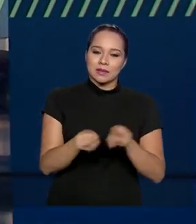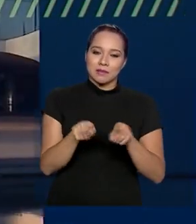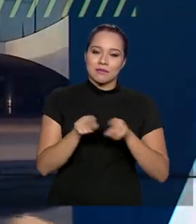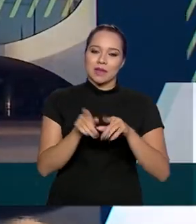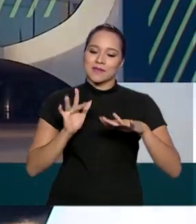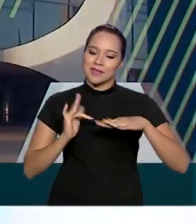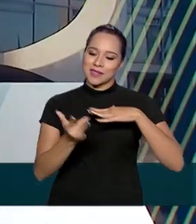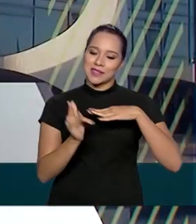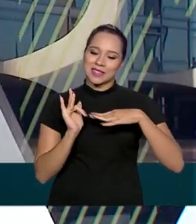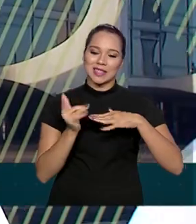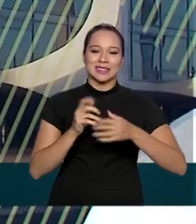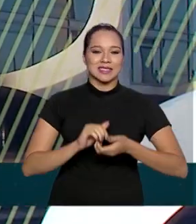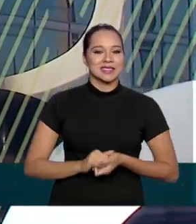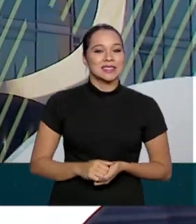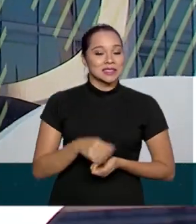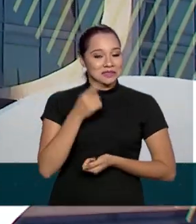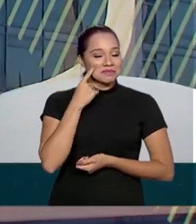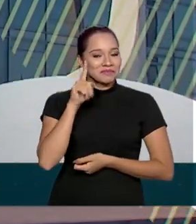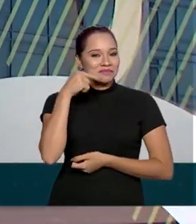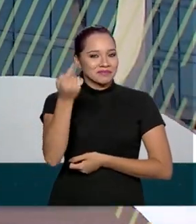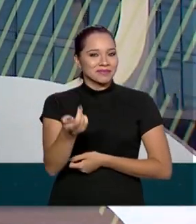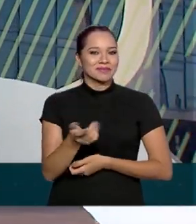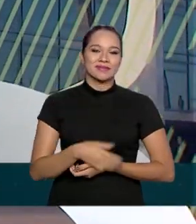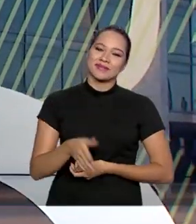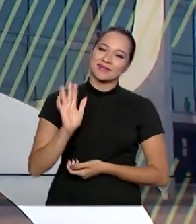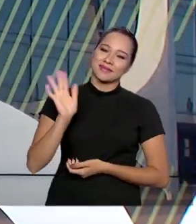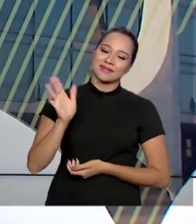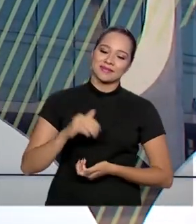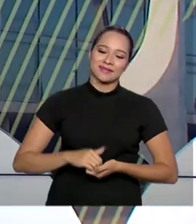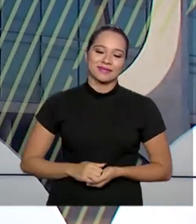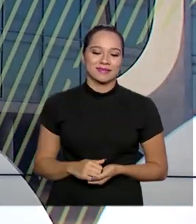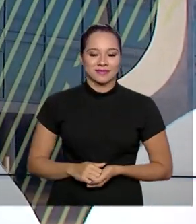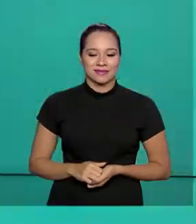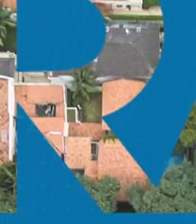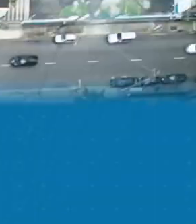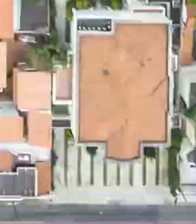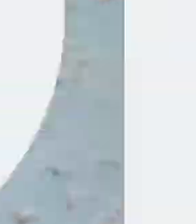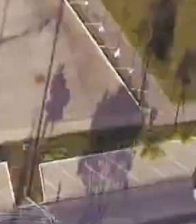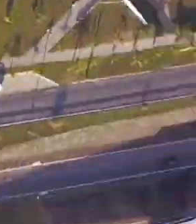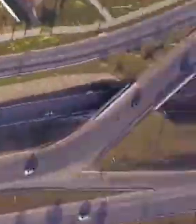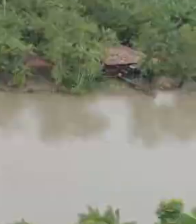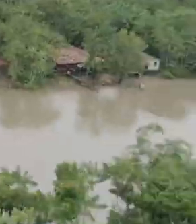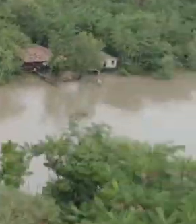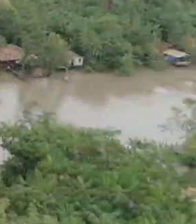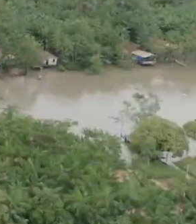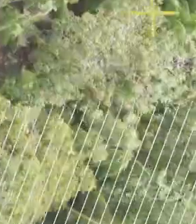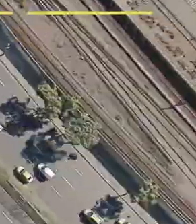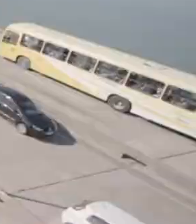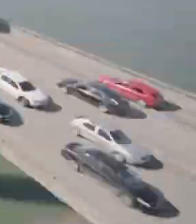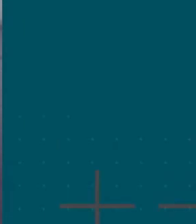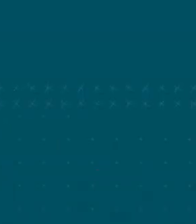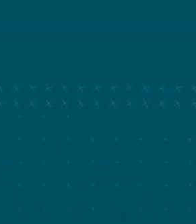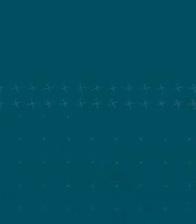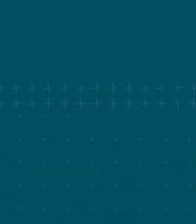pelas redes sociais. Nos vemos na próxima edição. Até lá! Transcrição Quintena